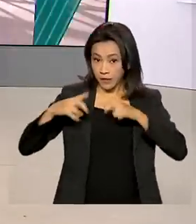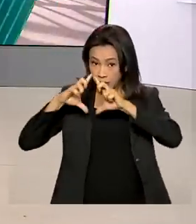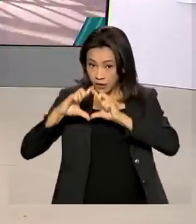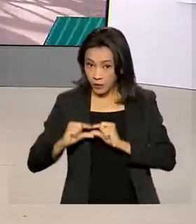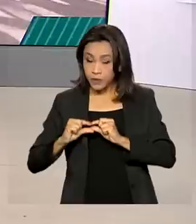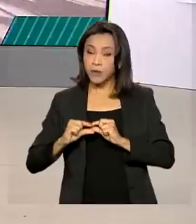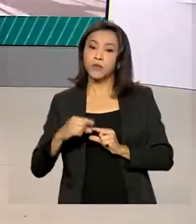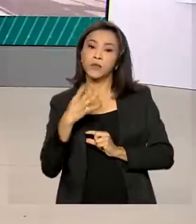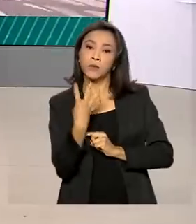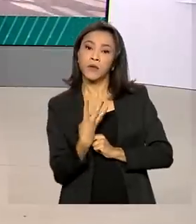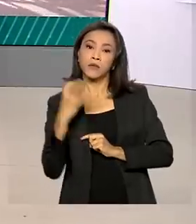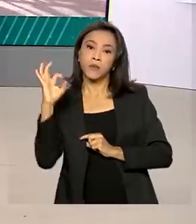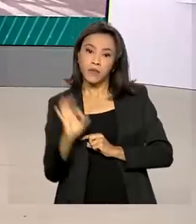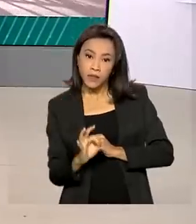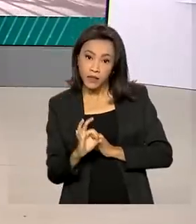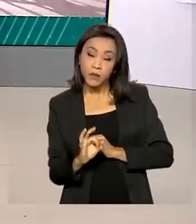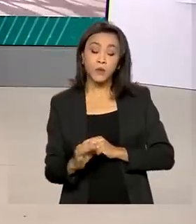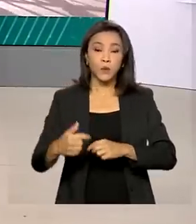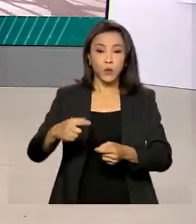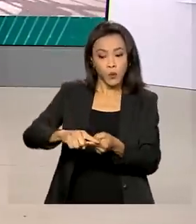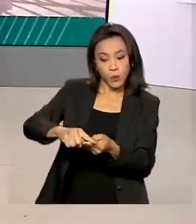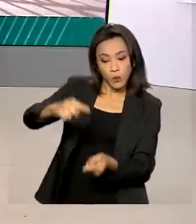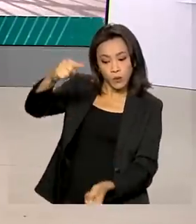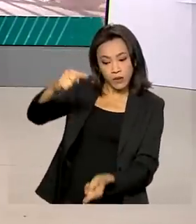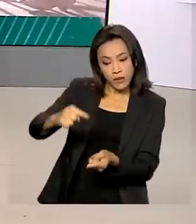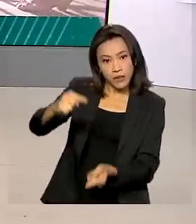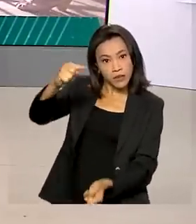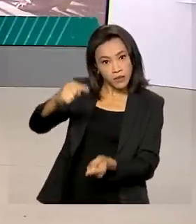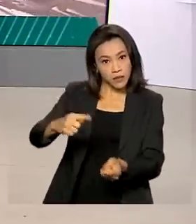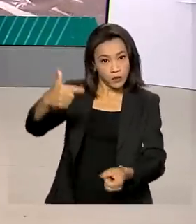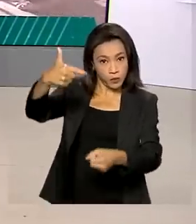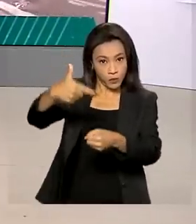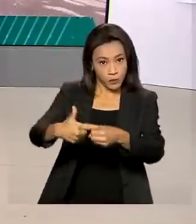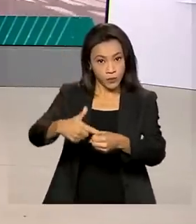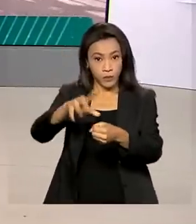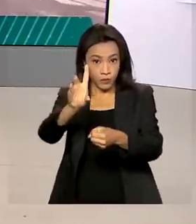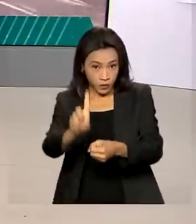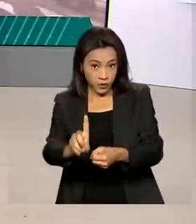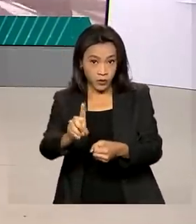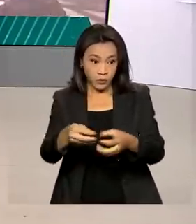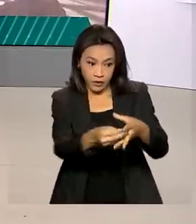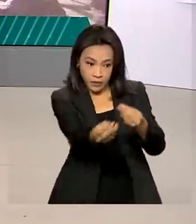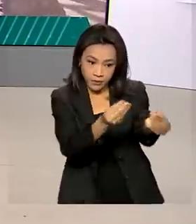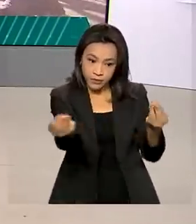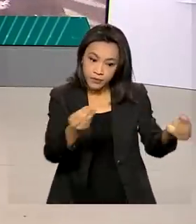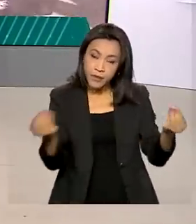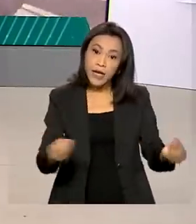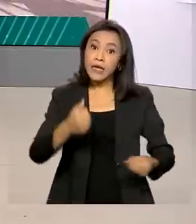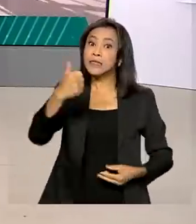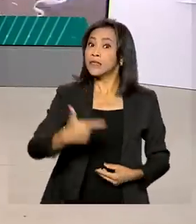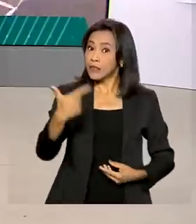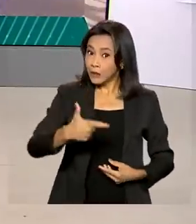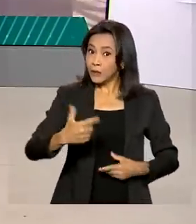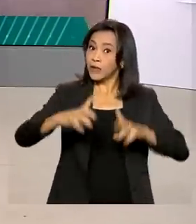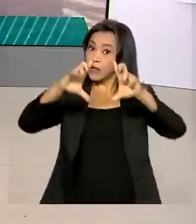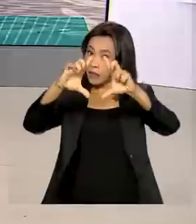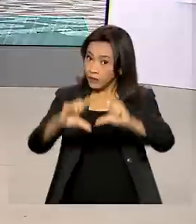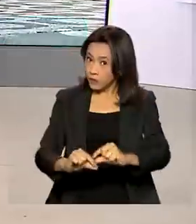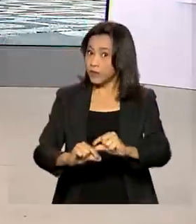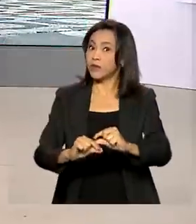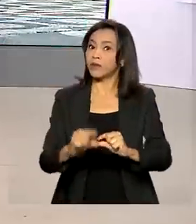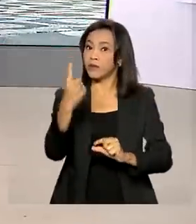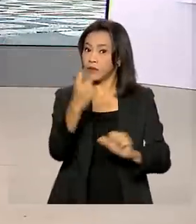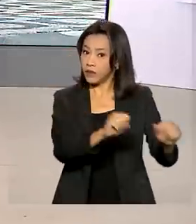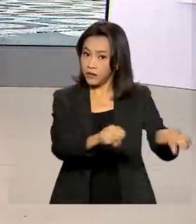% no preço do litro do diesel para as distribuidoras. É a segunda redução em uma semana. Vamos ao Rio de Janeiro? Cláudia